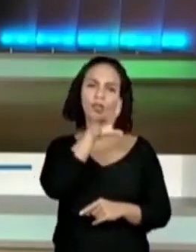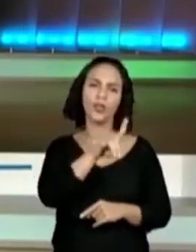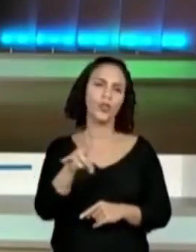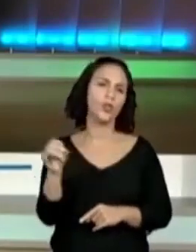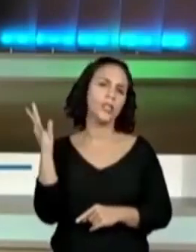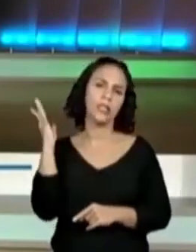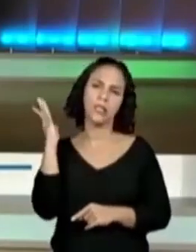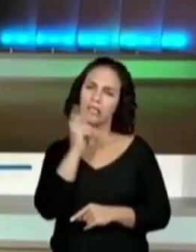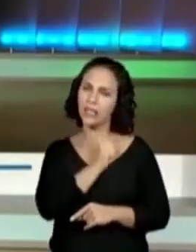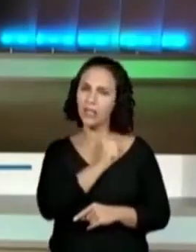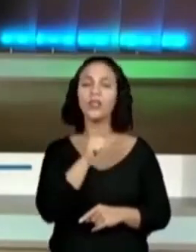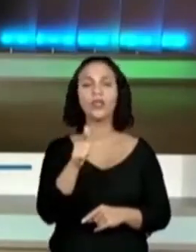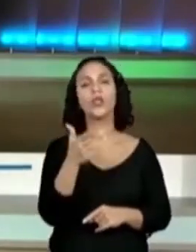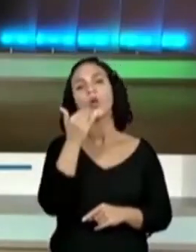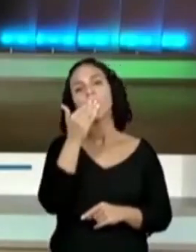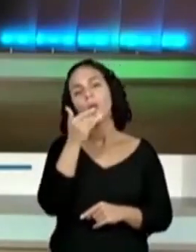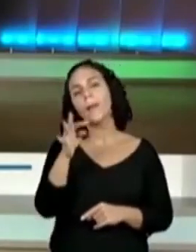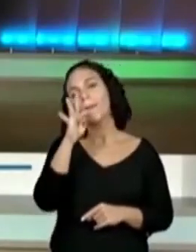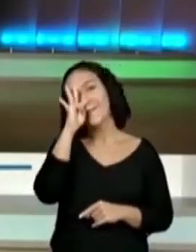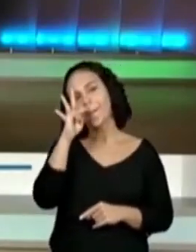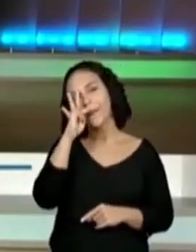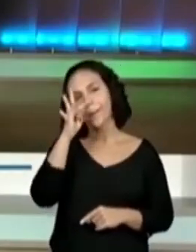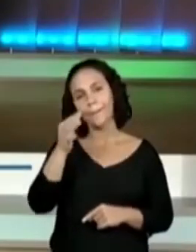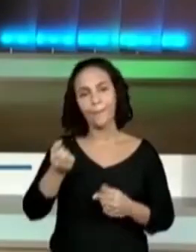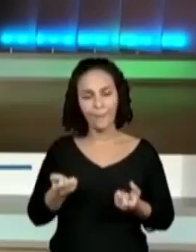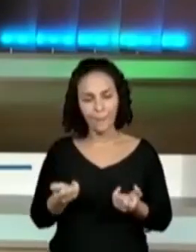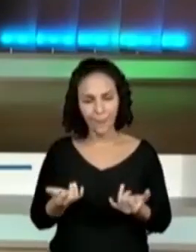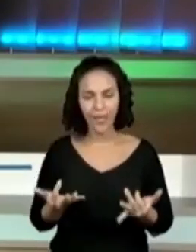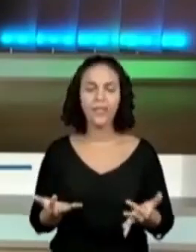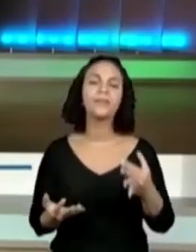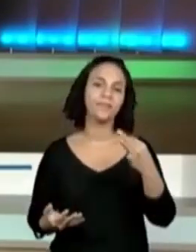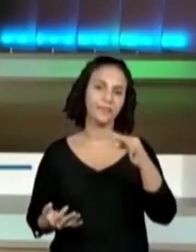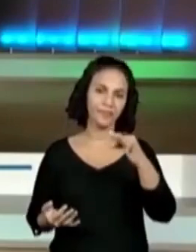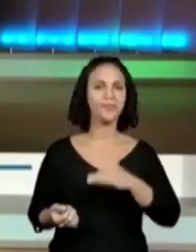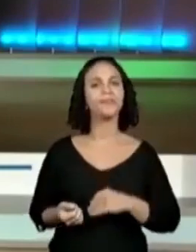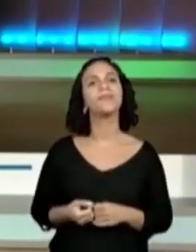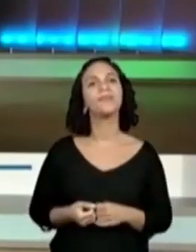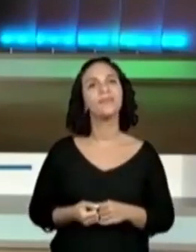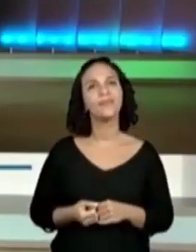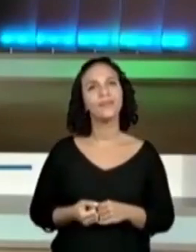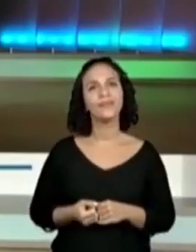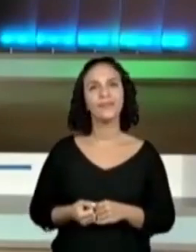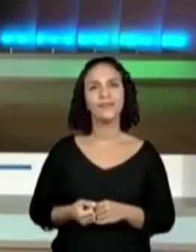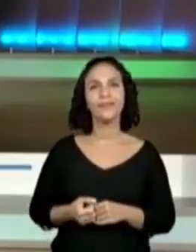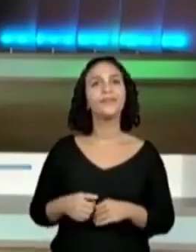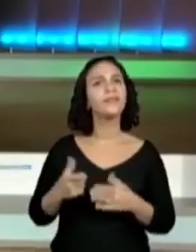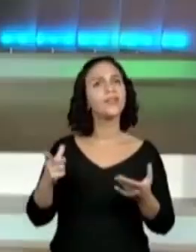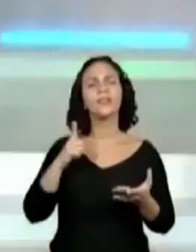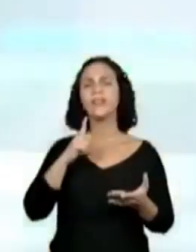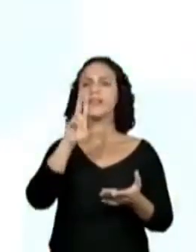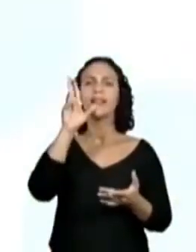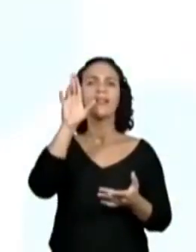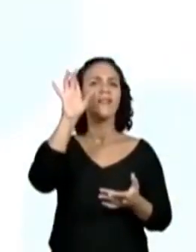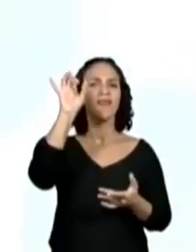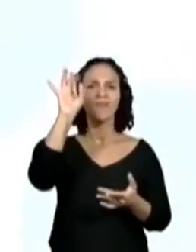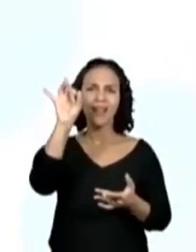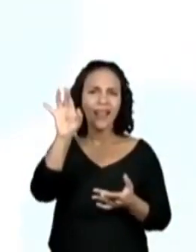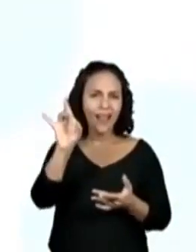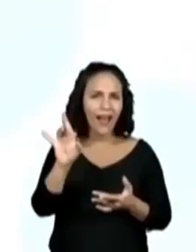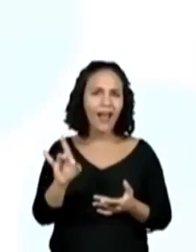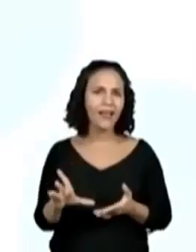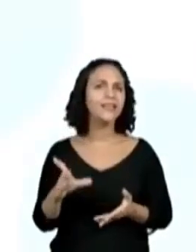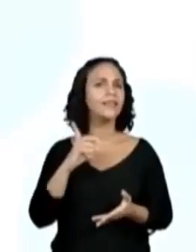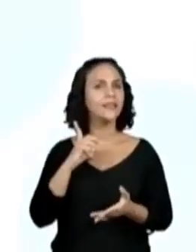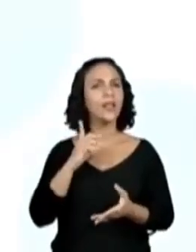herbívoro come planta, come vegetais. Muito bom. Então, a gente tem várias, todas as informações, né?